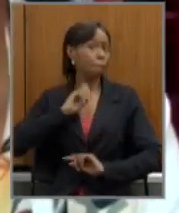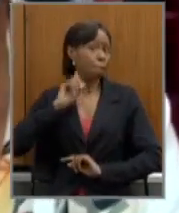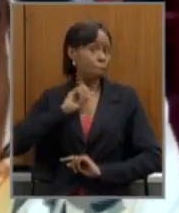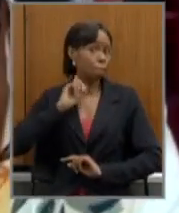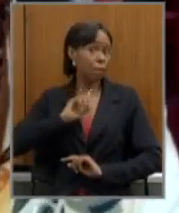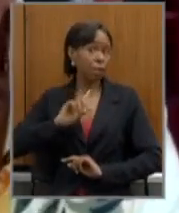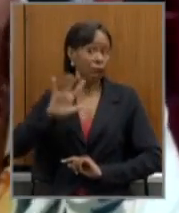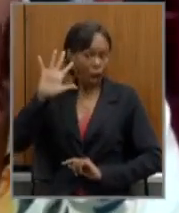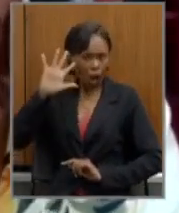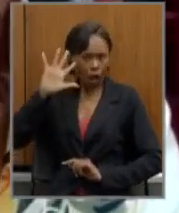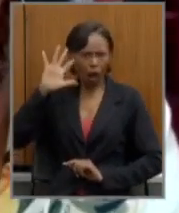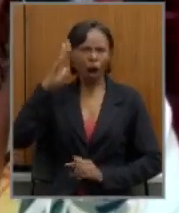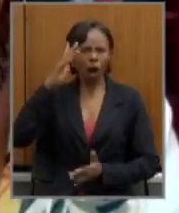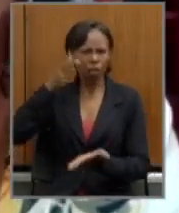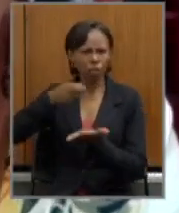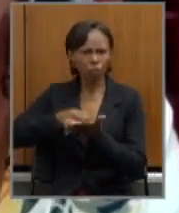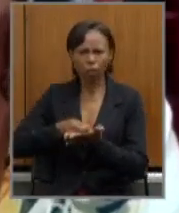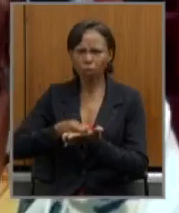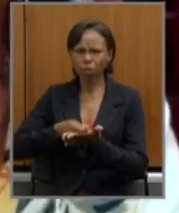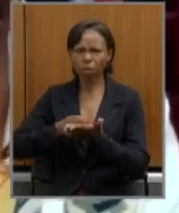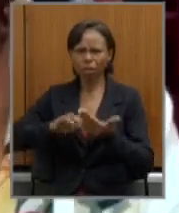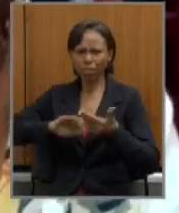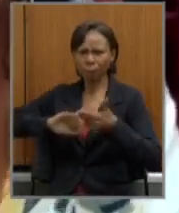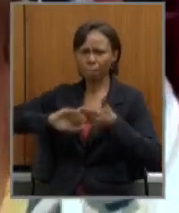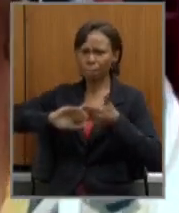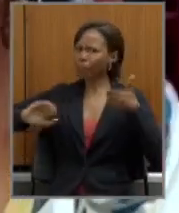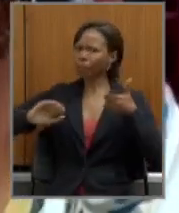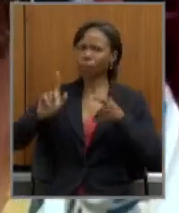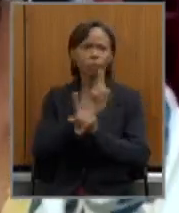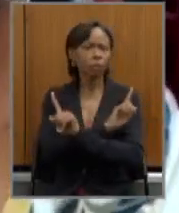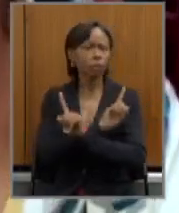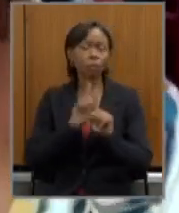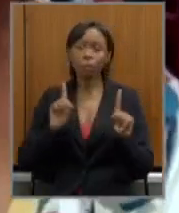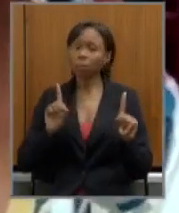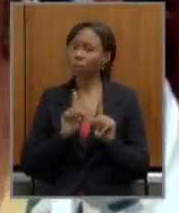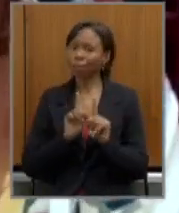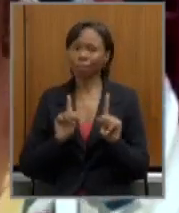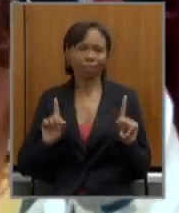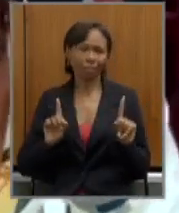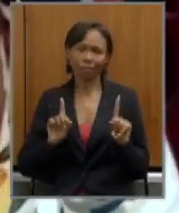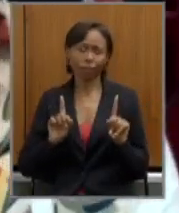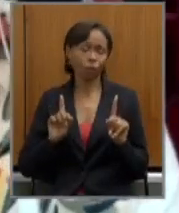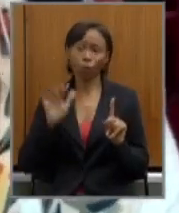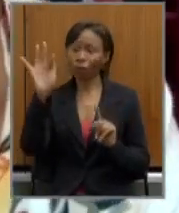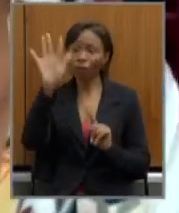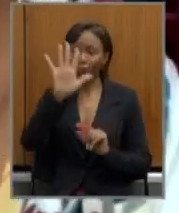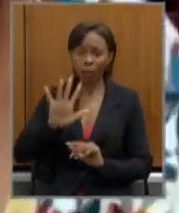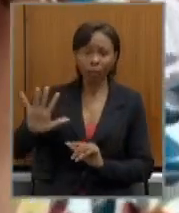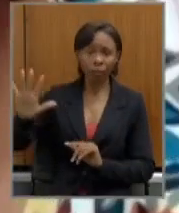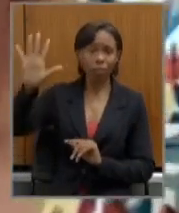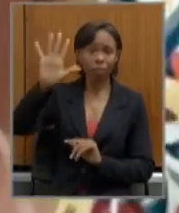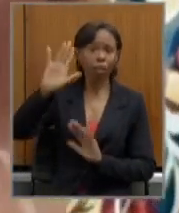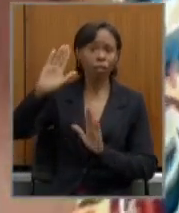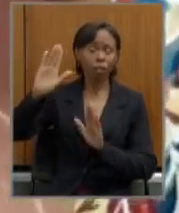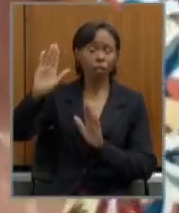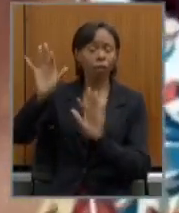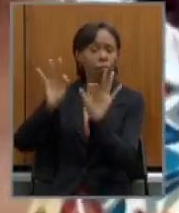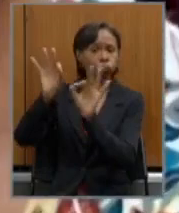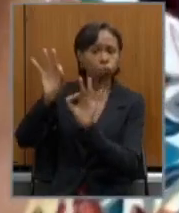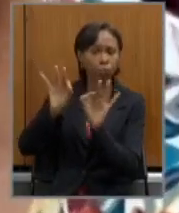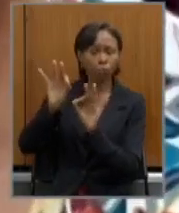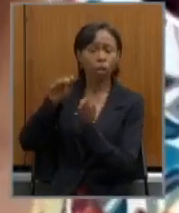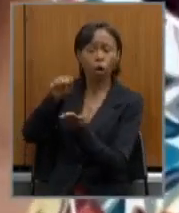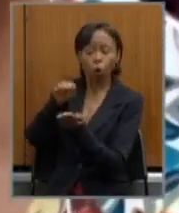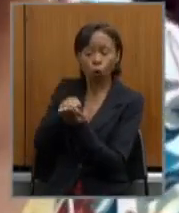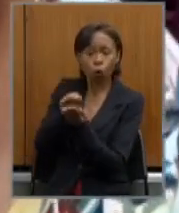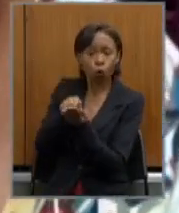decisão desvinculada inclusive daquilo que é praticado pela União que é apenas ter um fundo